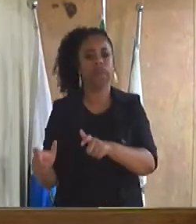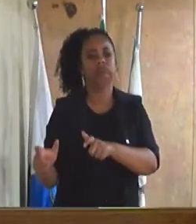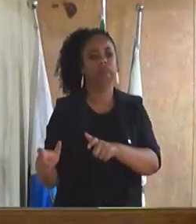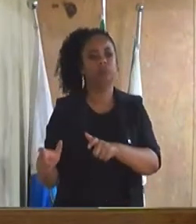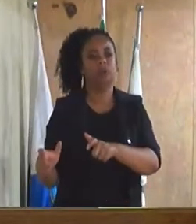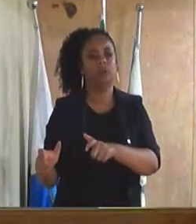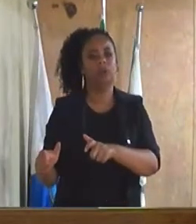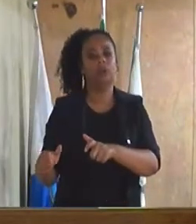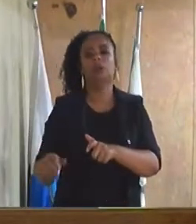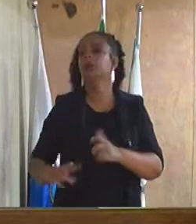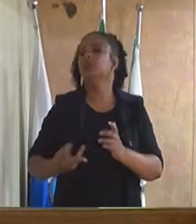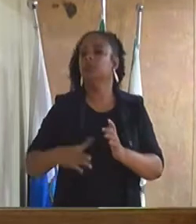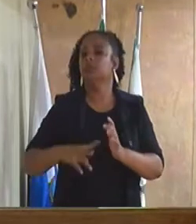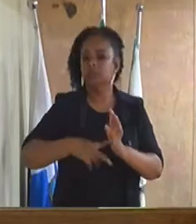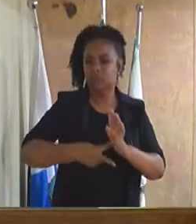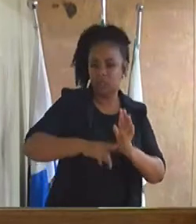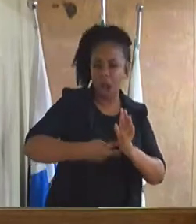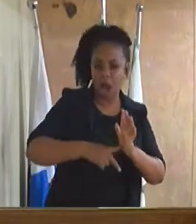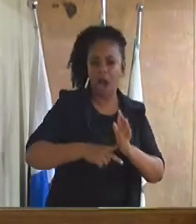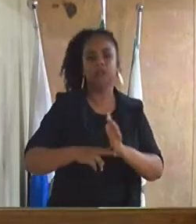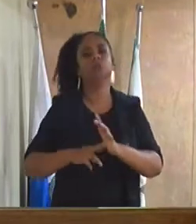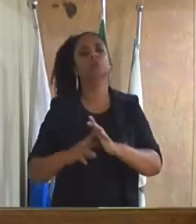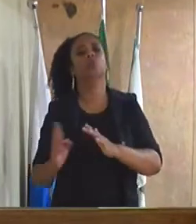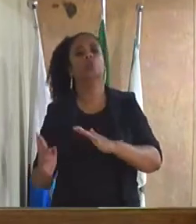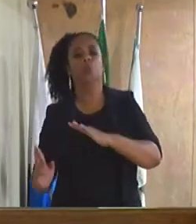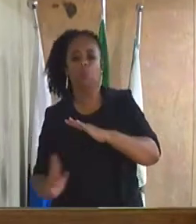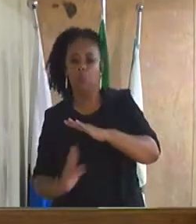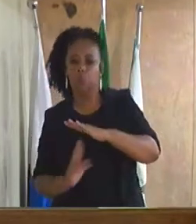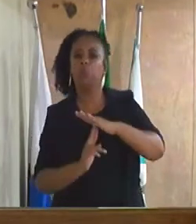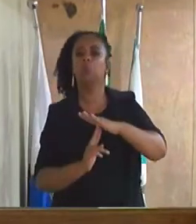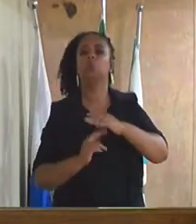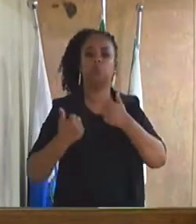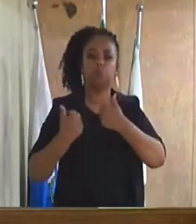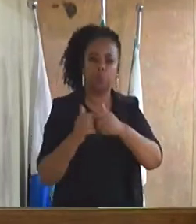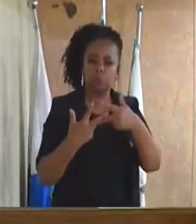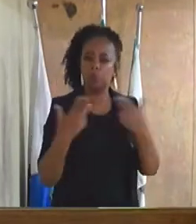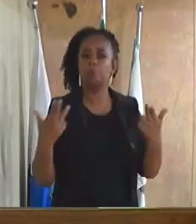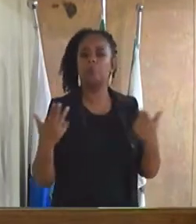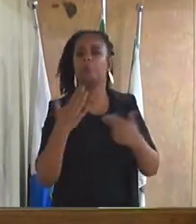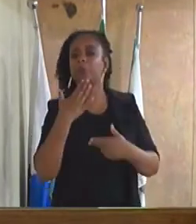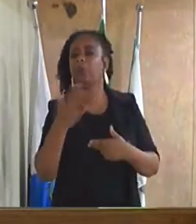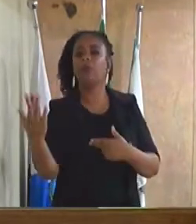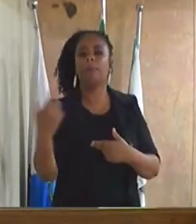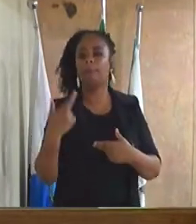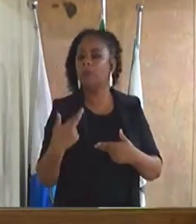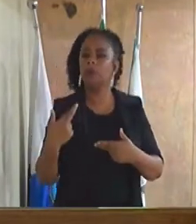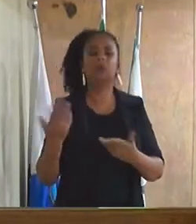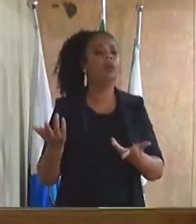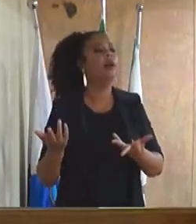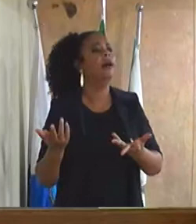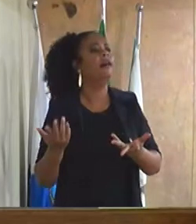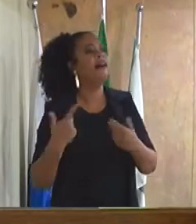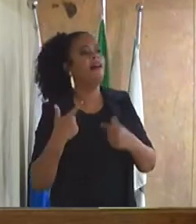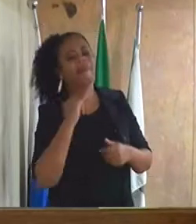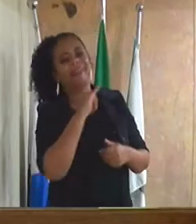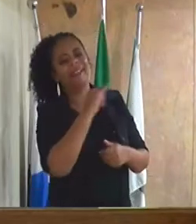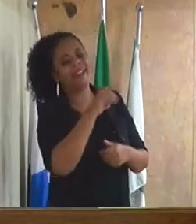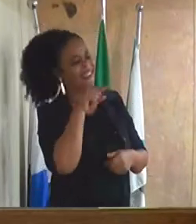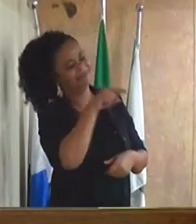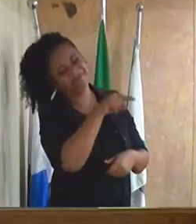Sindicato dos Rodoviários, pedi uma resposta, aí eles passaram a bola lá para